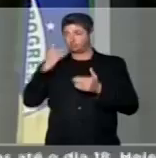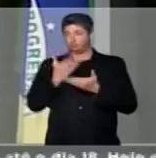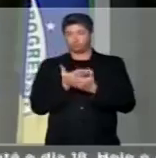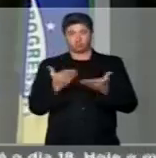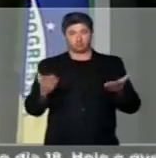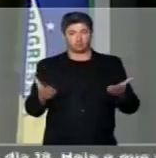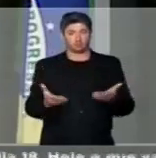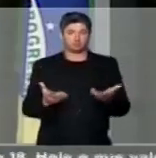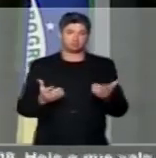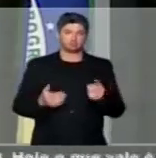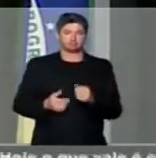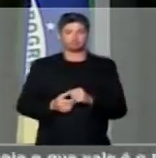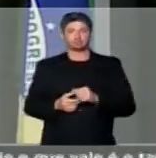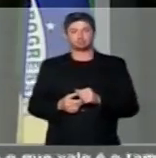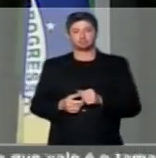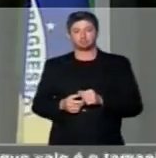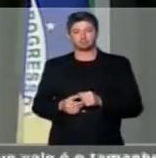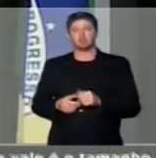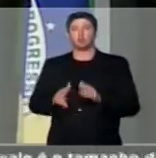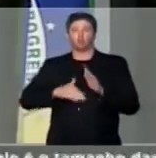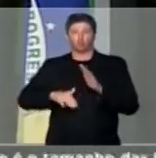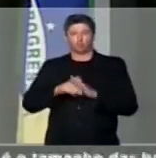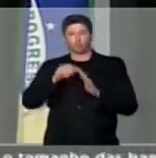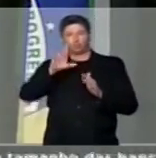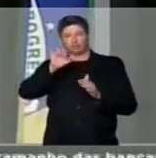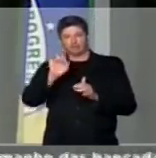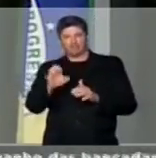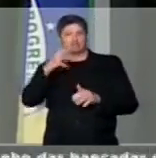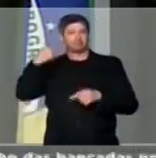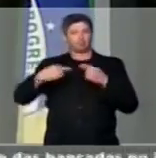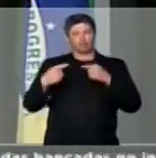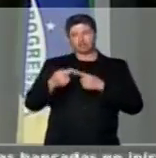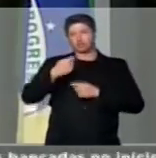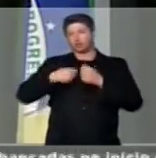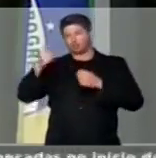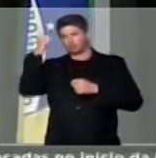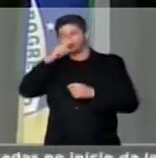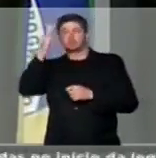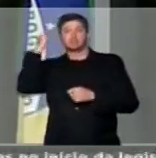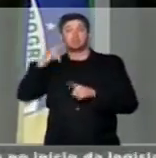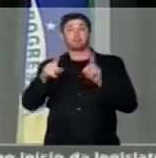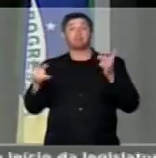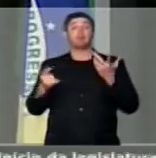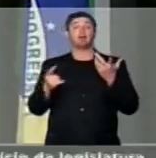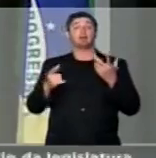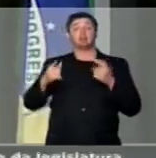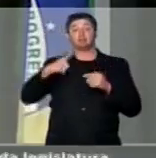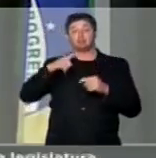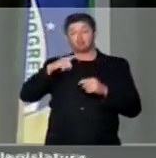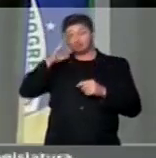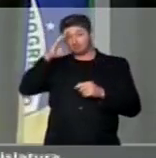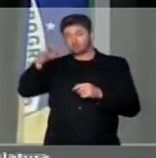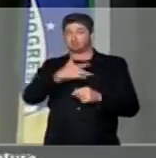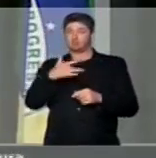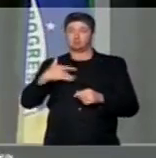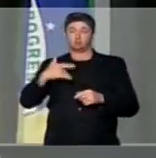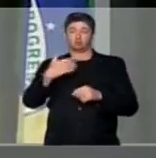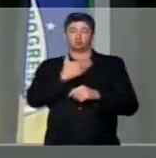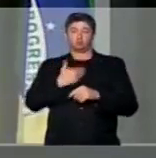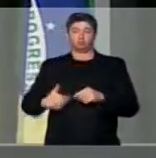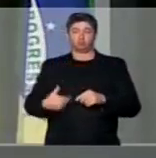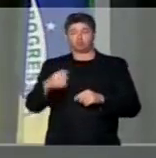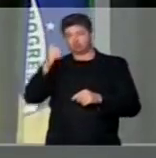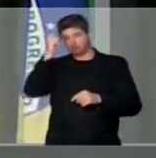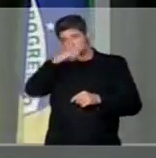que no meio de toda essa crise moral, política, econômica, nós temos a maior crise da saúde pública